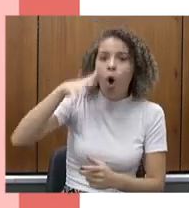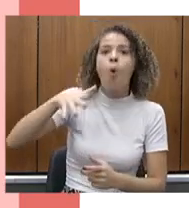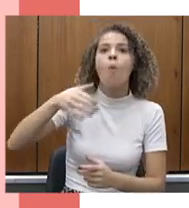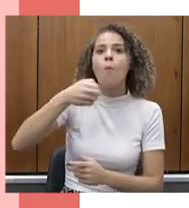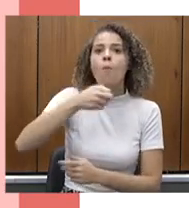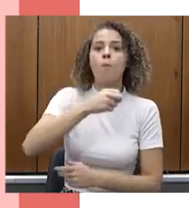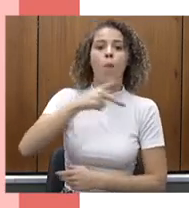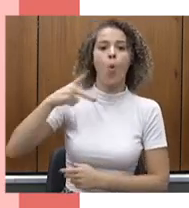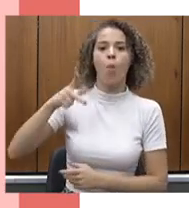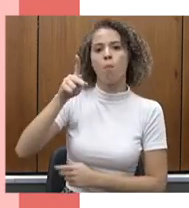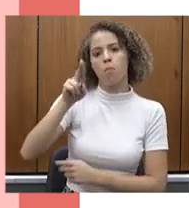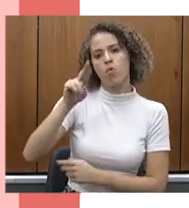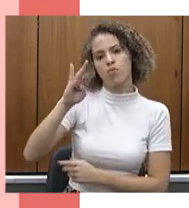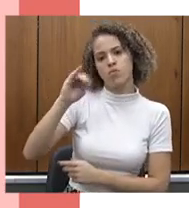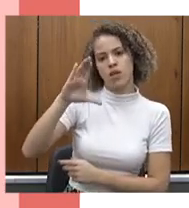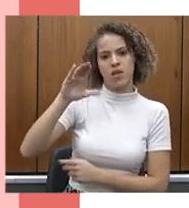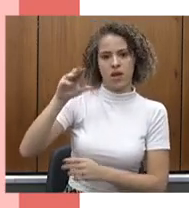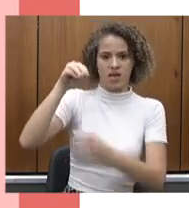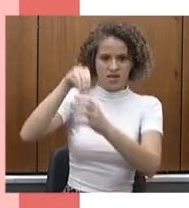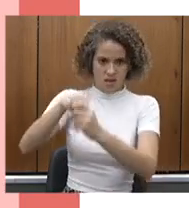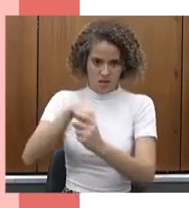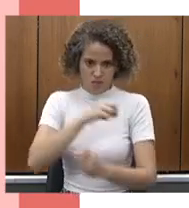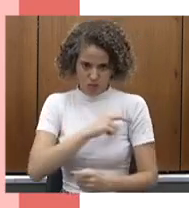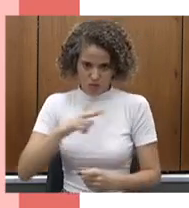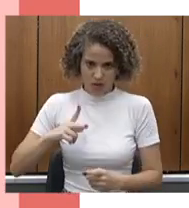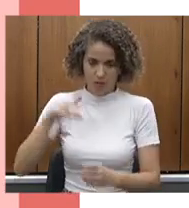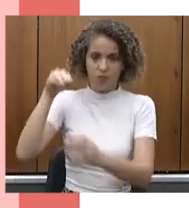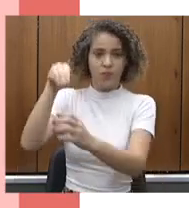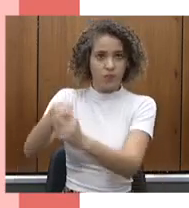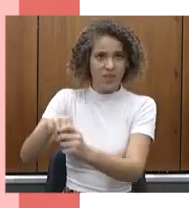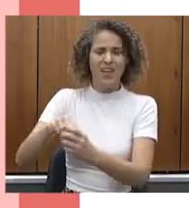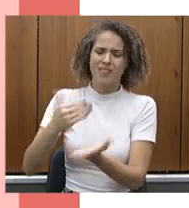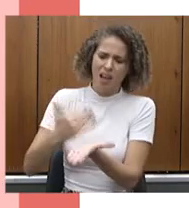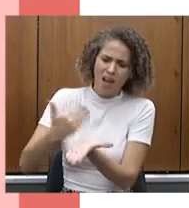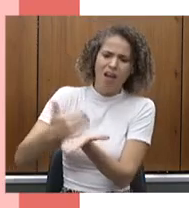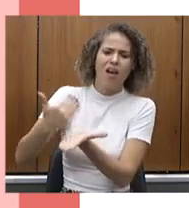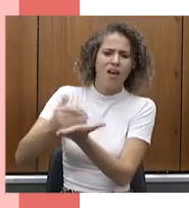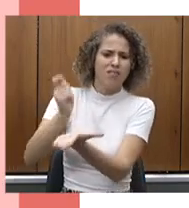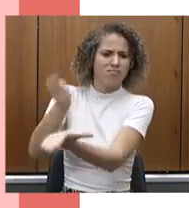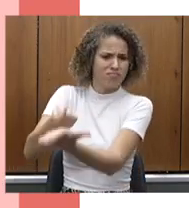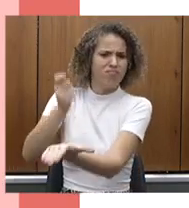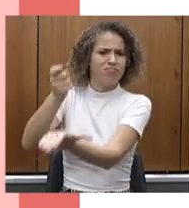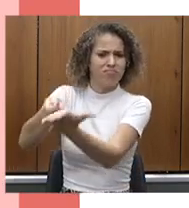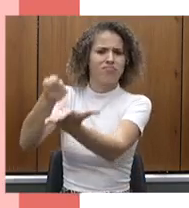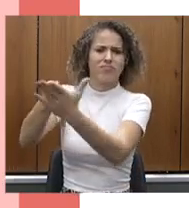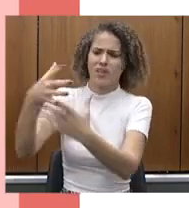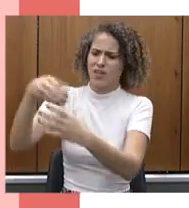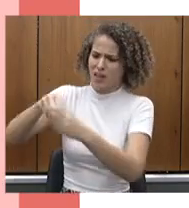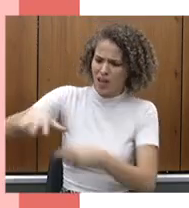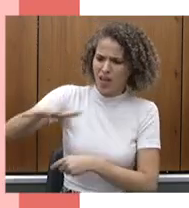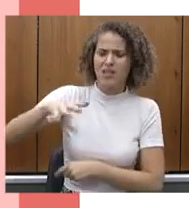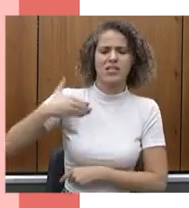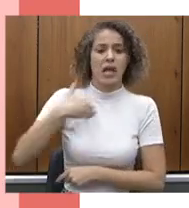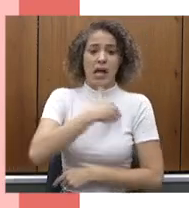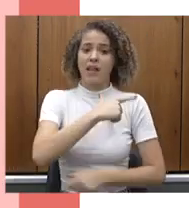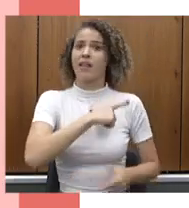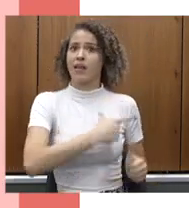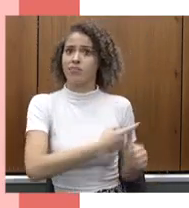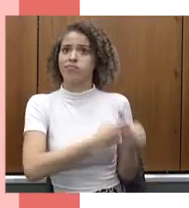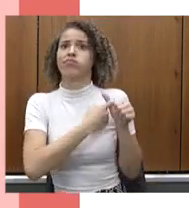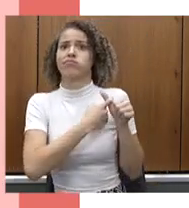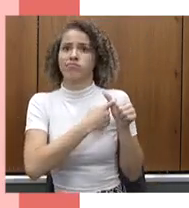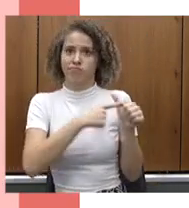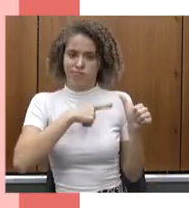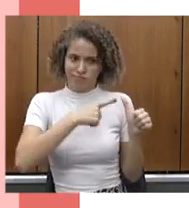vai ser um pouquinho menos, porque ano passado pagamos muitos restos a pagar, esse ano continuaremos pagando. Temos a dívida aí, que